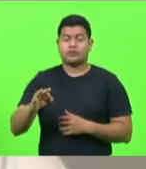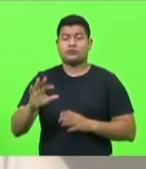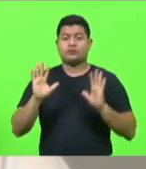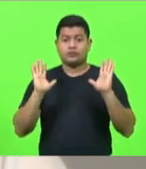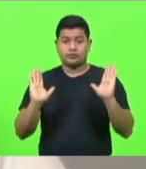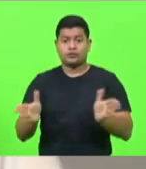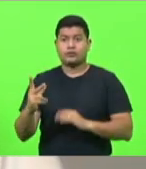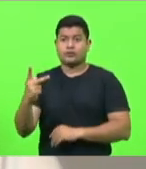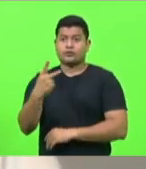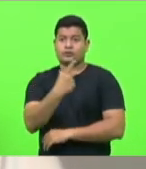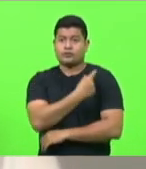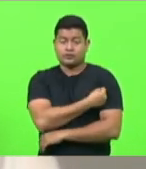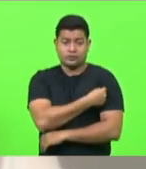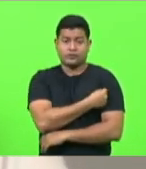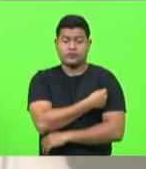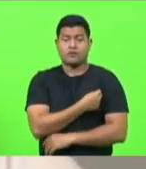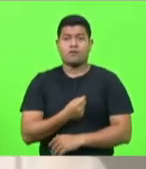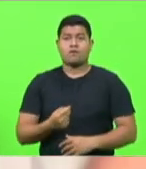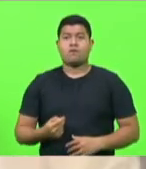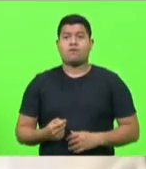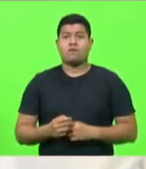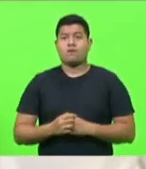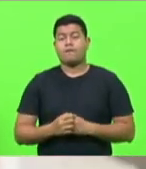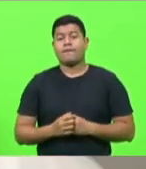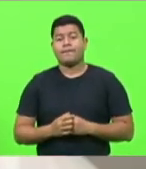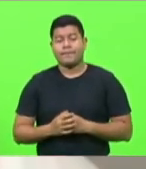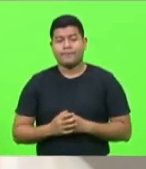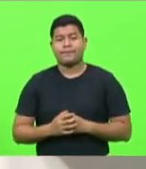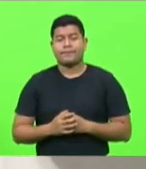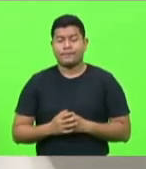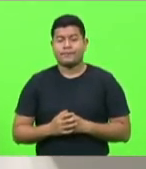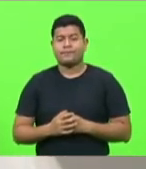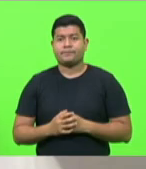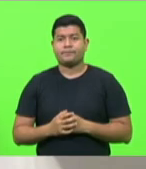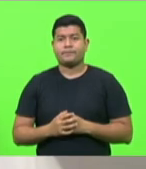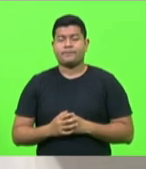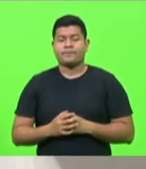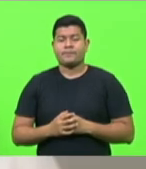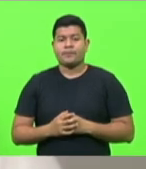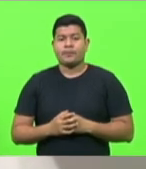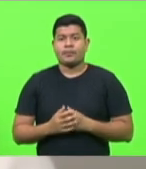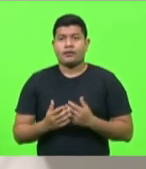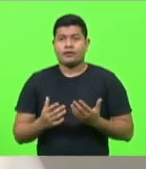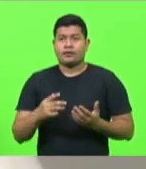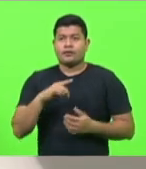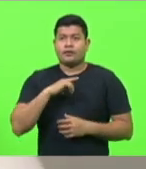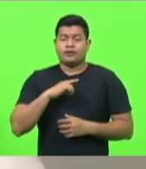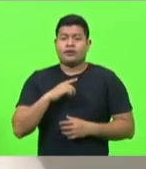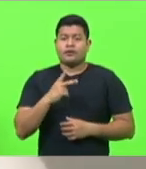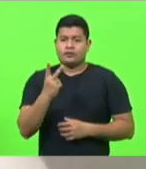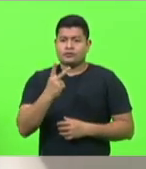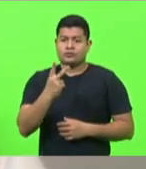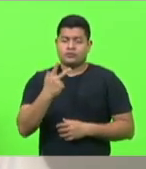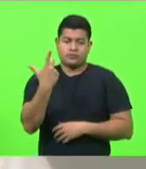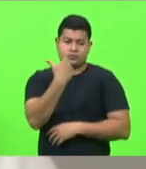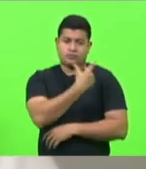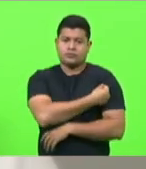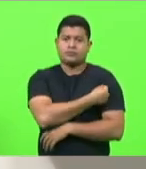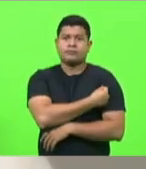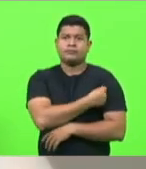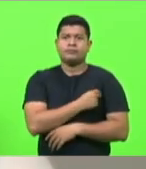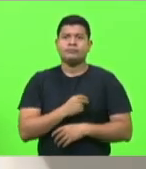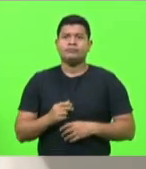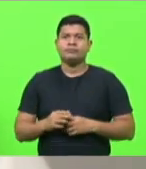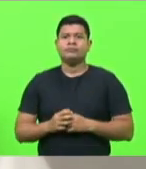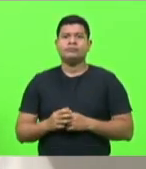com o esquema totalmente imunizado já. Eles já estão com as duas vacinas. Nós estamos